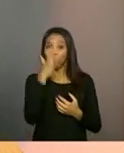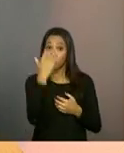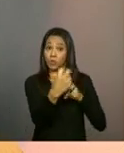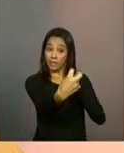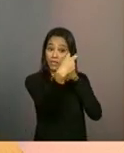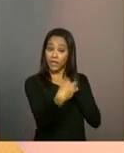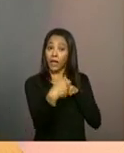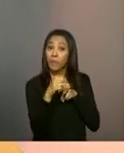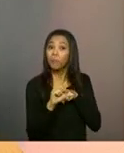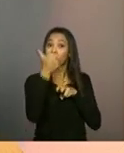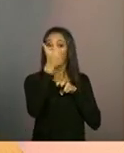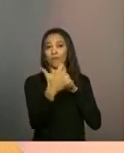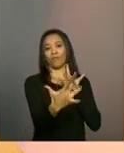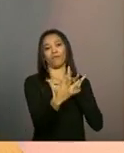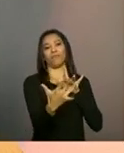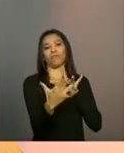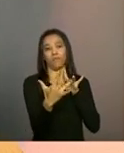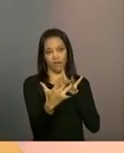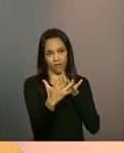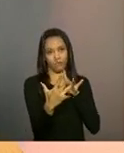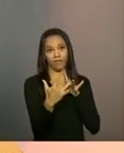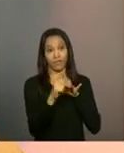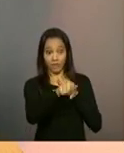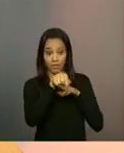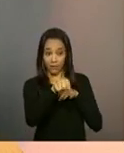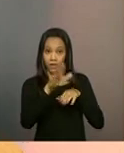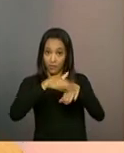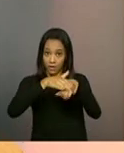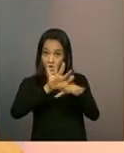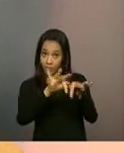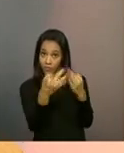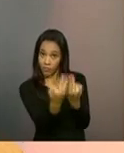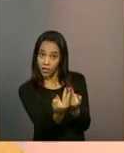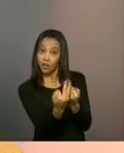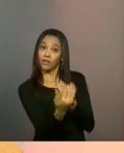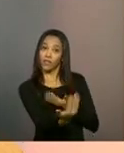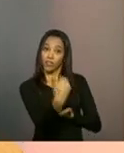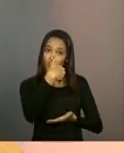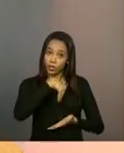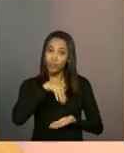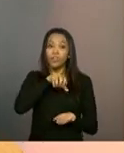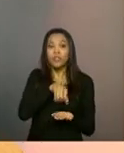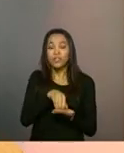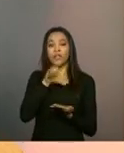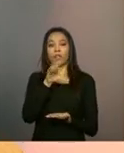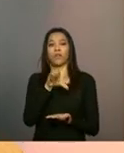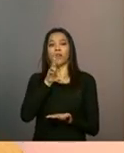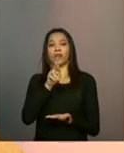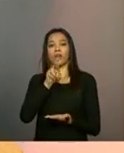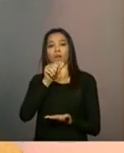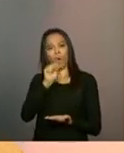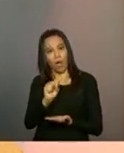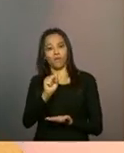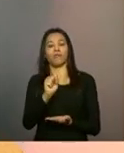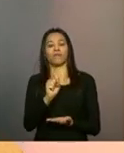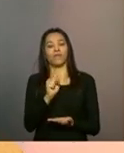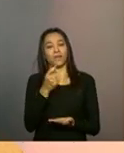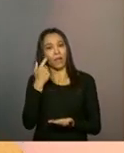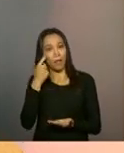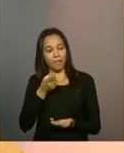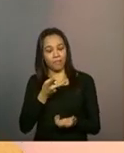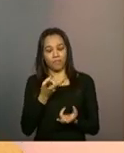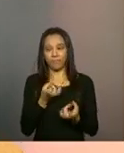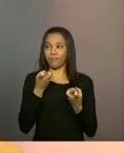primeiro momento de contato da família com o CRAS. Então, é muito importante, né? Esse processo, porque vai ser a primeira impressão do